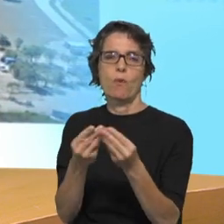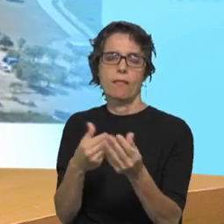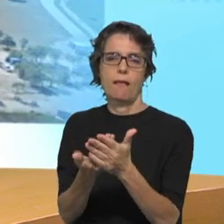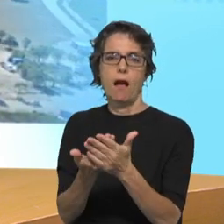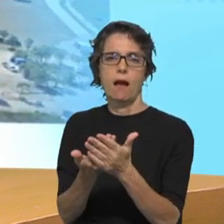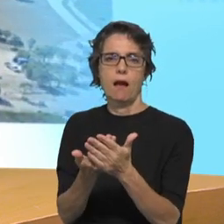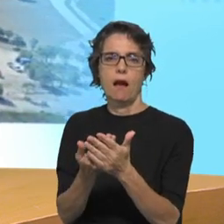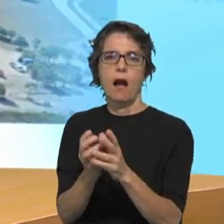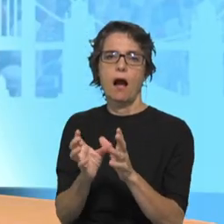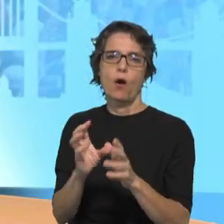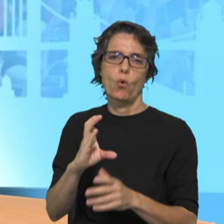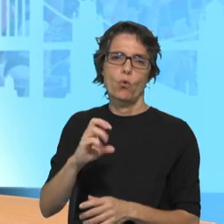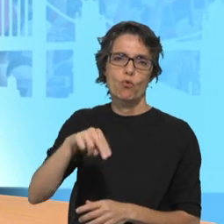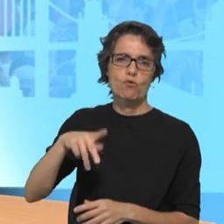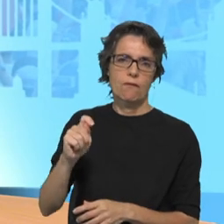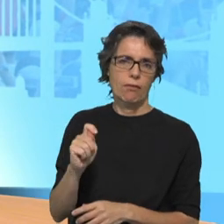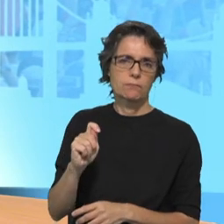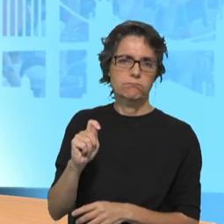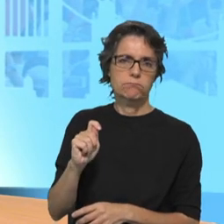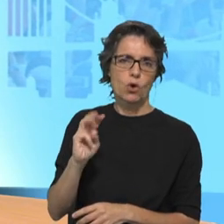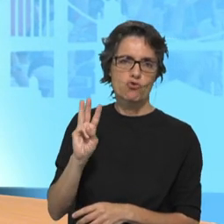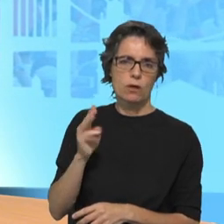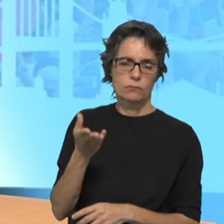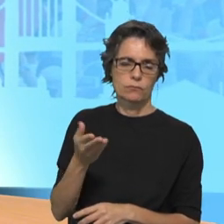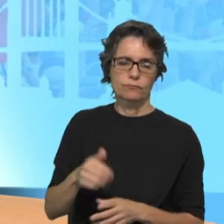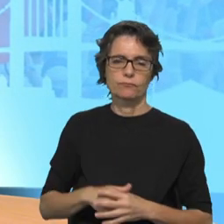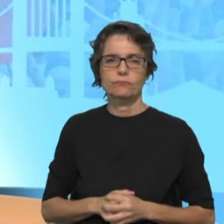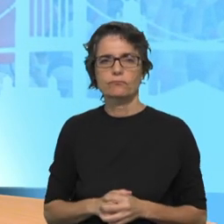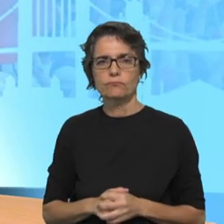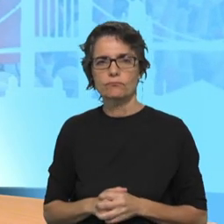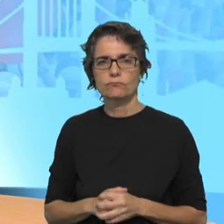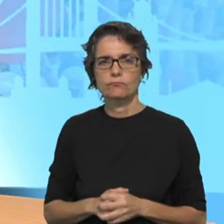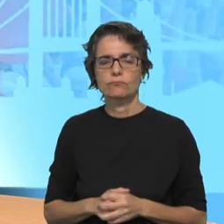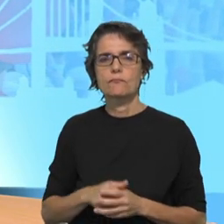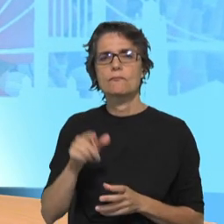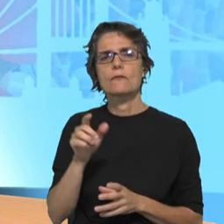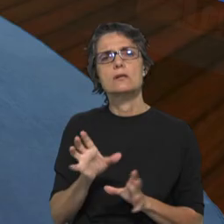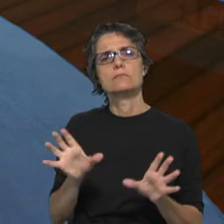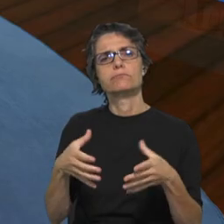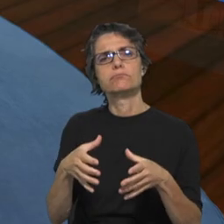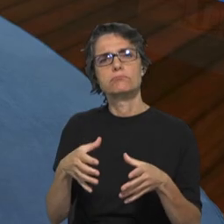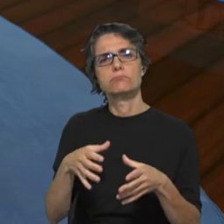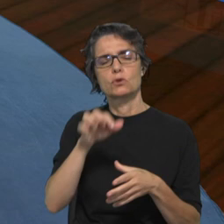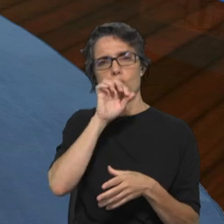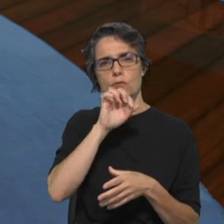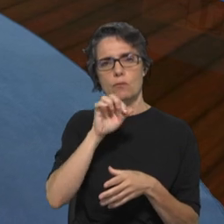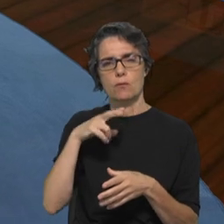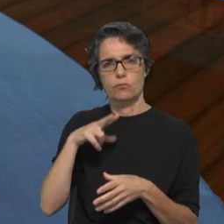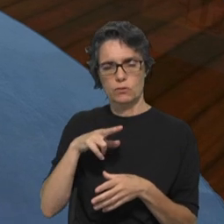E foquemos-nos, em específico, nesta nota pastoral da Conferência Episcopal Portuguesa, a propósito do centenário